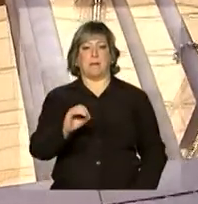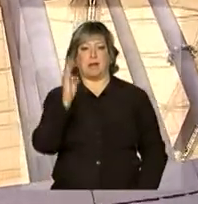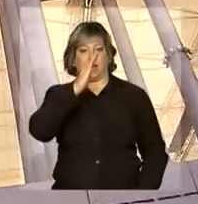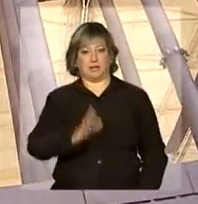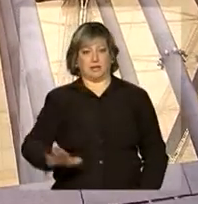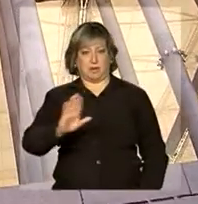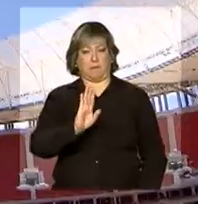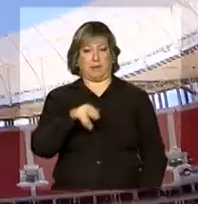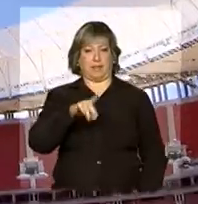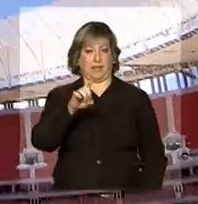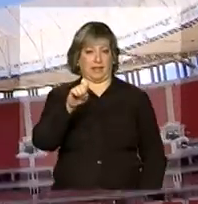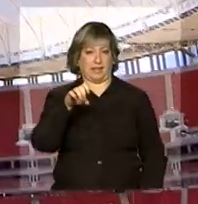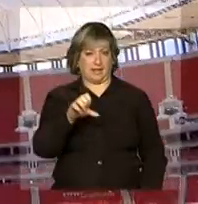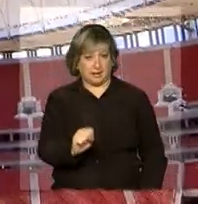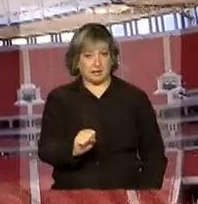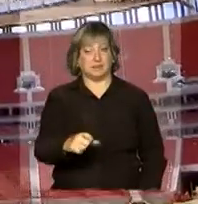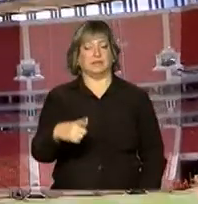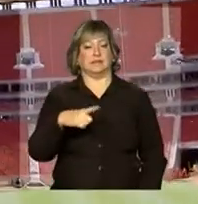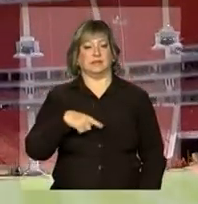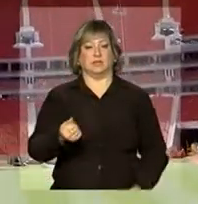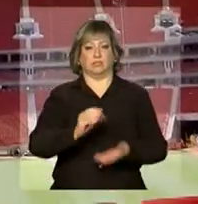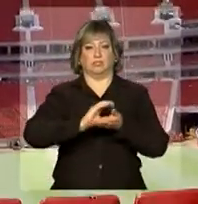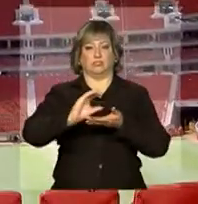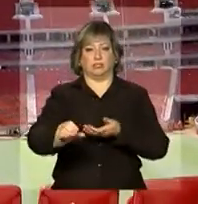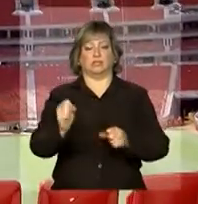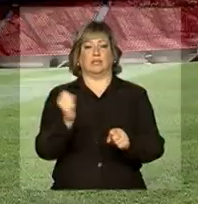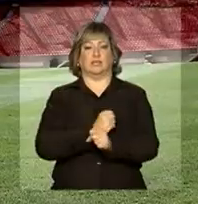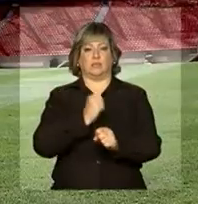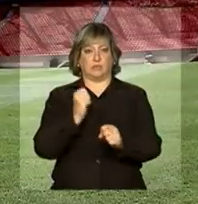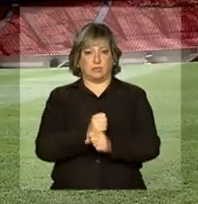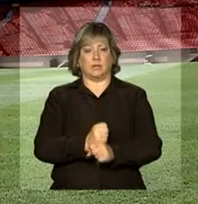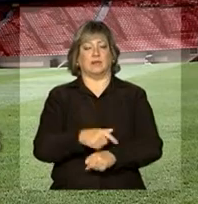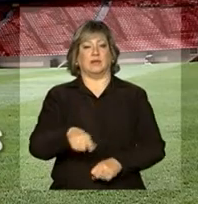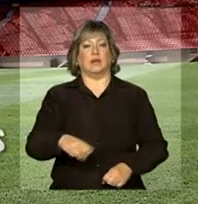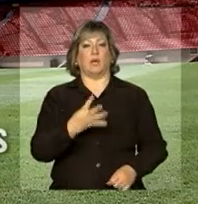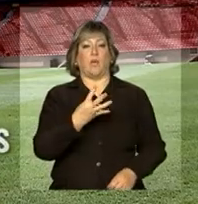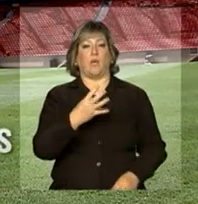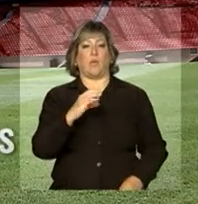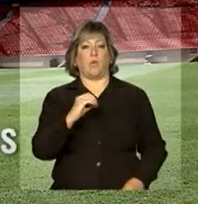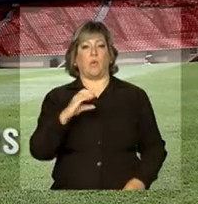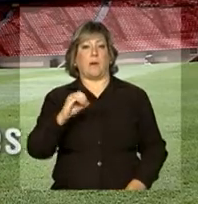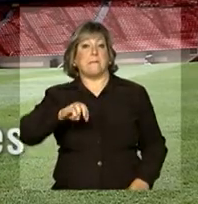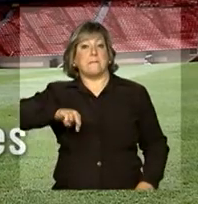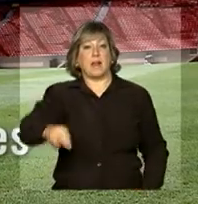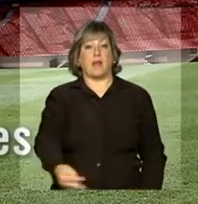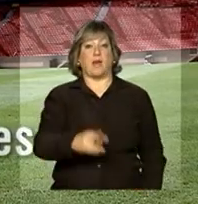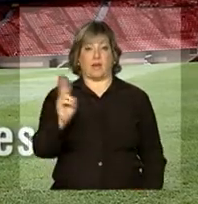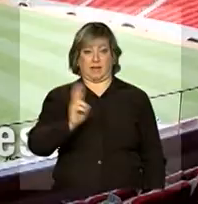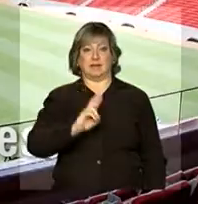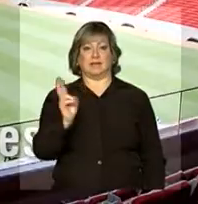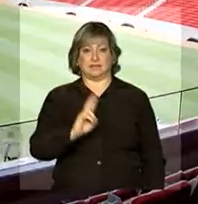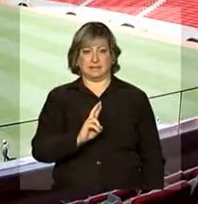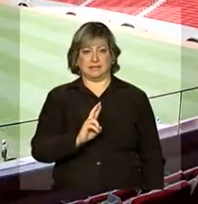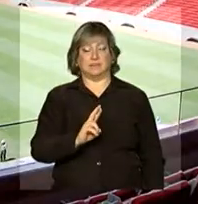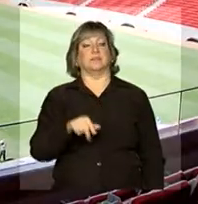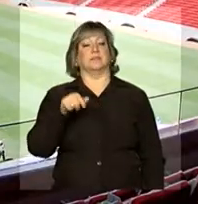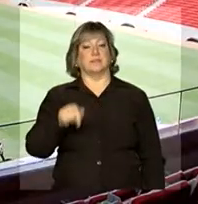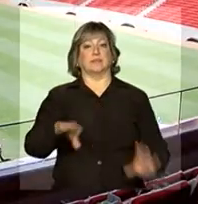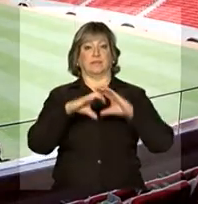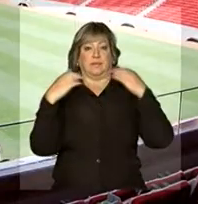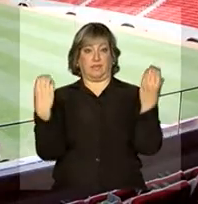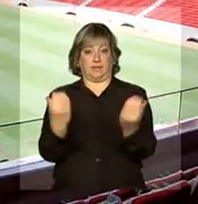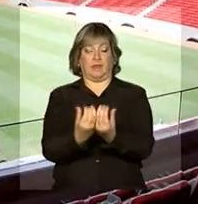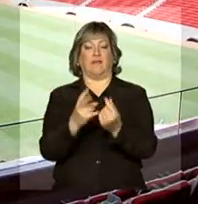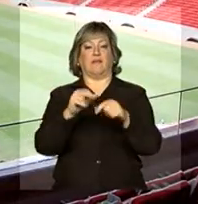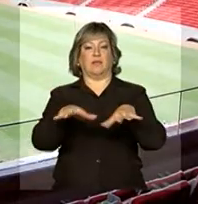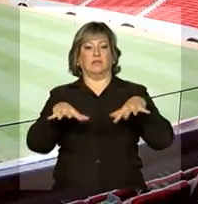de Desenvolvimento Econômico e Social, o BNDES, foi de 400 milhões de reais. A arena vai ser o